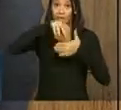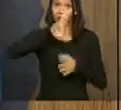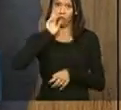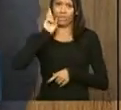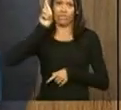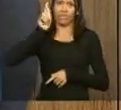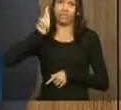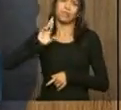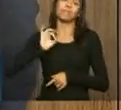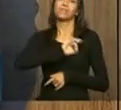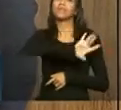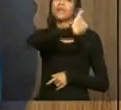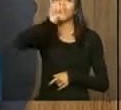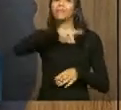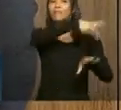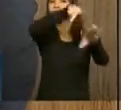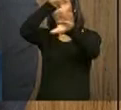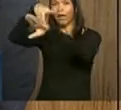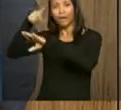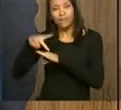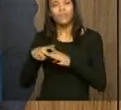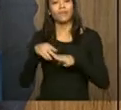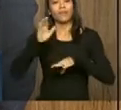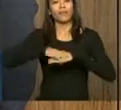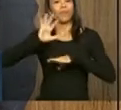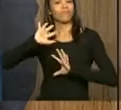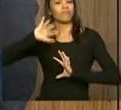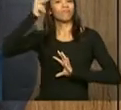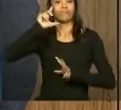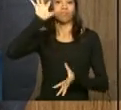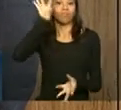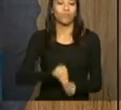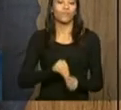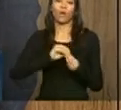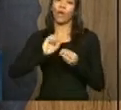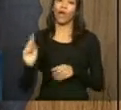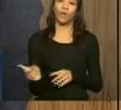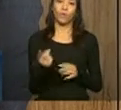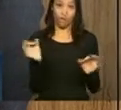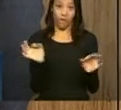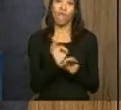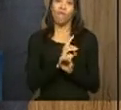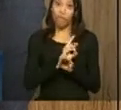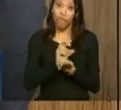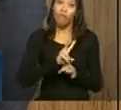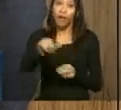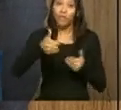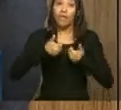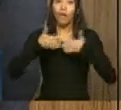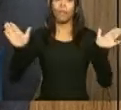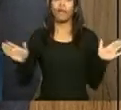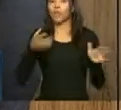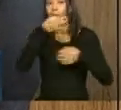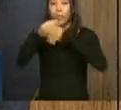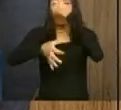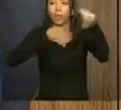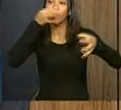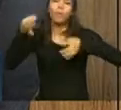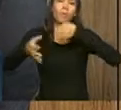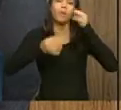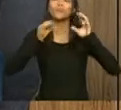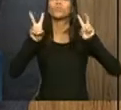última iniciativa que vai ser feita uma consulta pública sobre uma questão